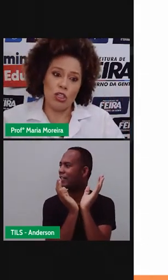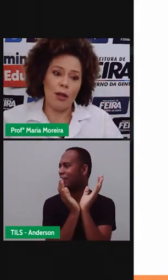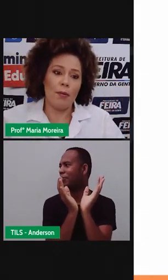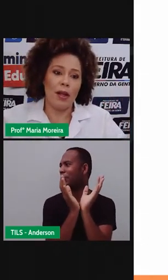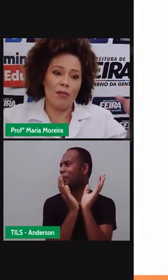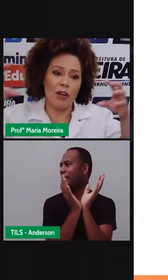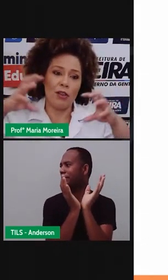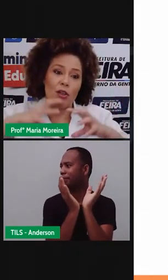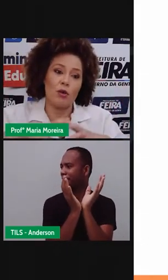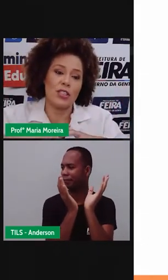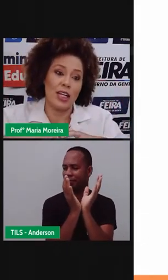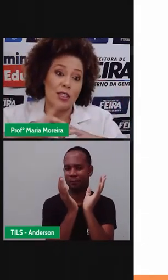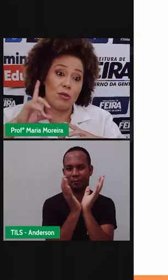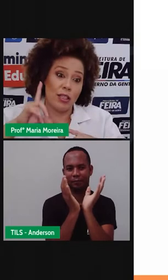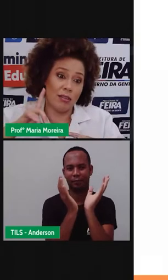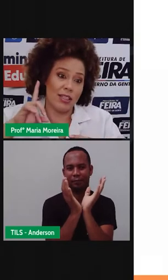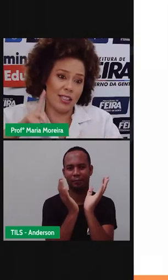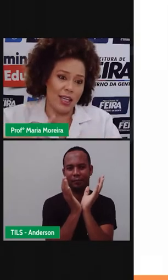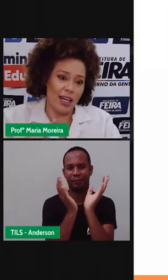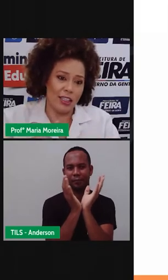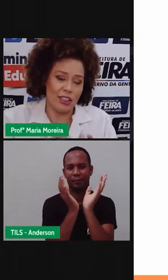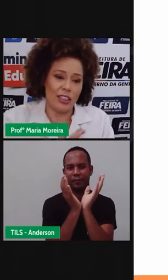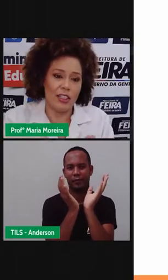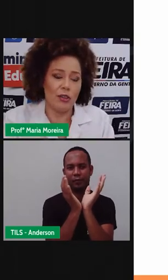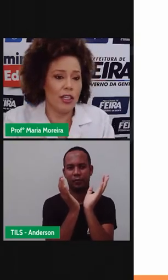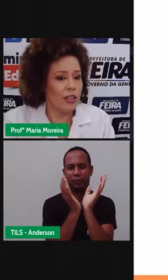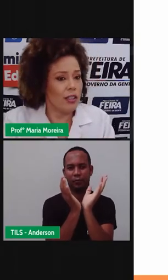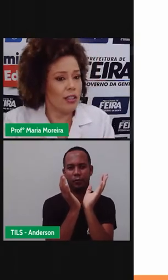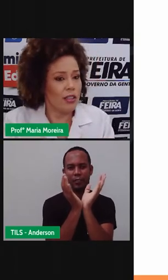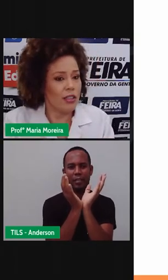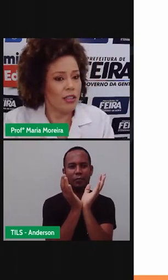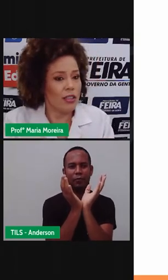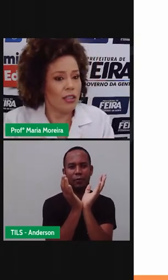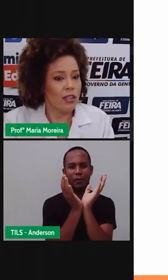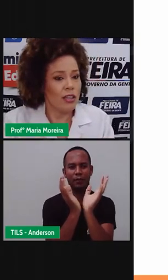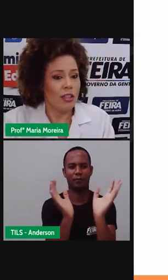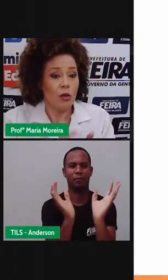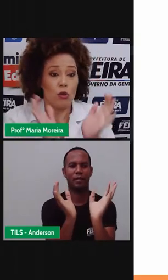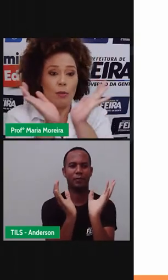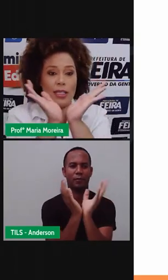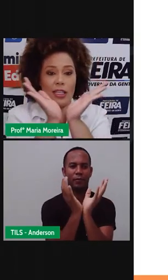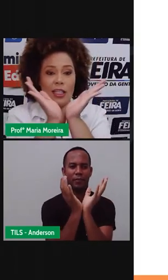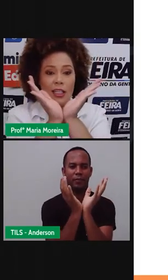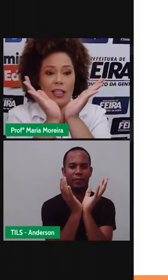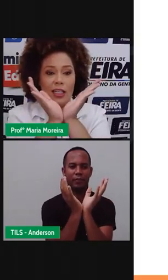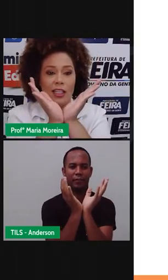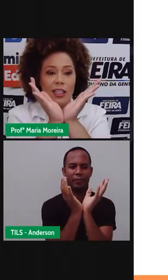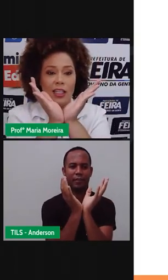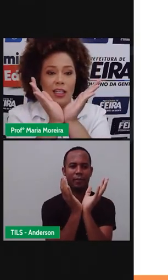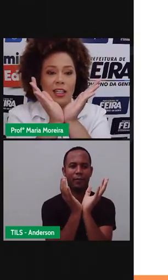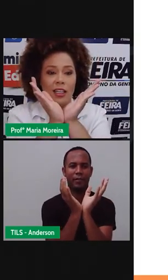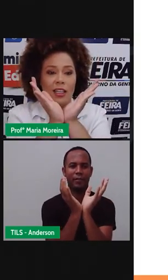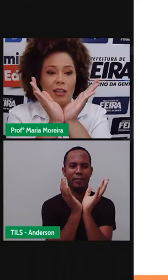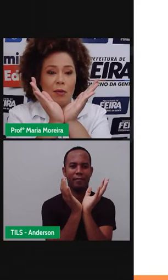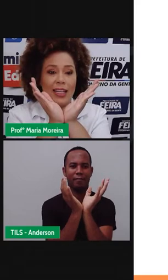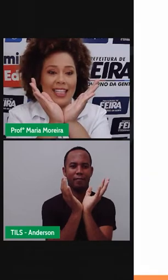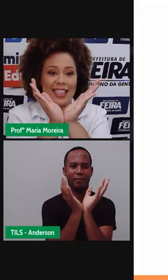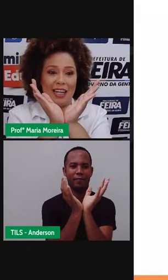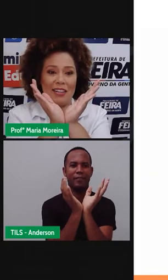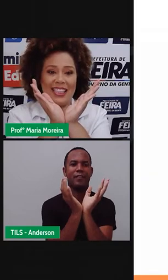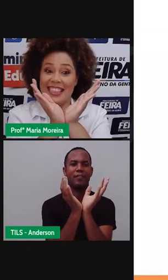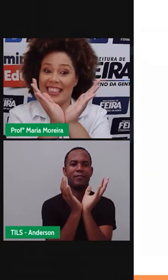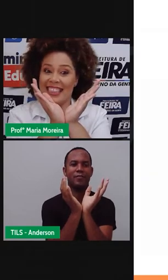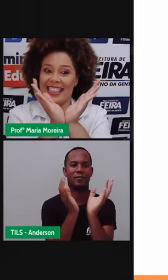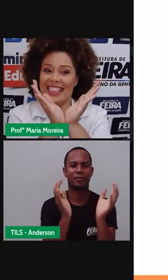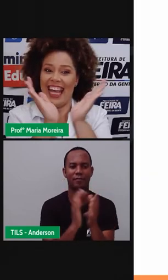quer dizer, longe, levando em consideração o centro da cidade, né? Oi? O Tomba é assim? Por da